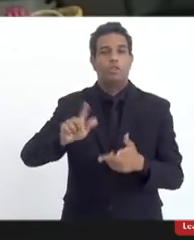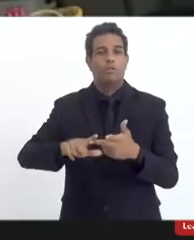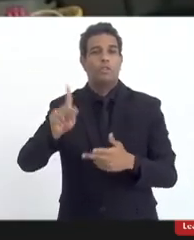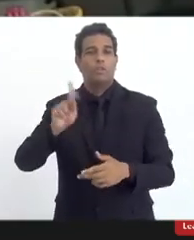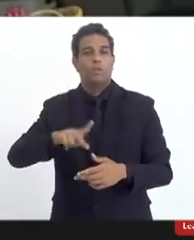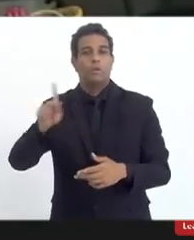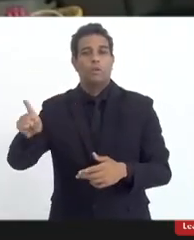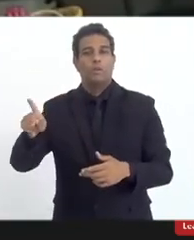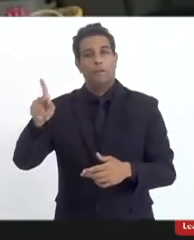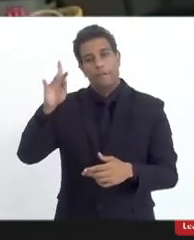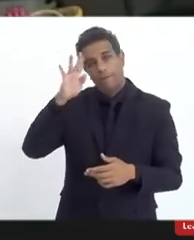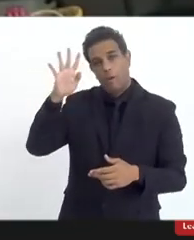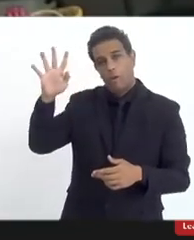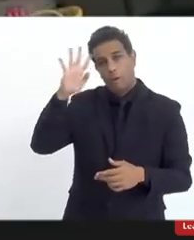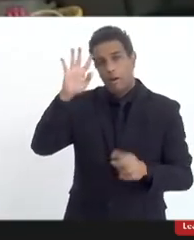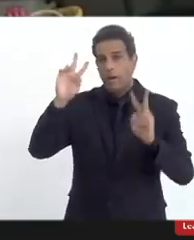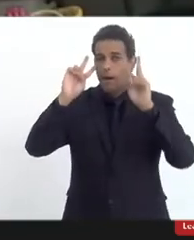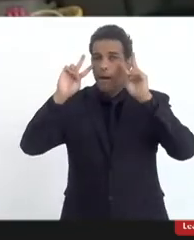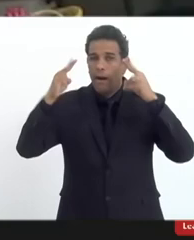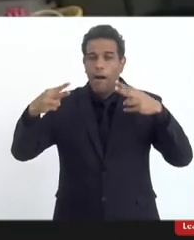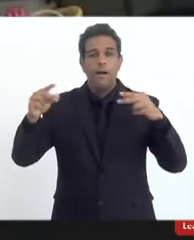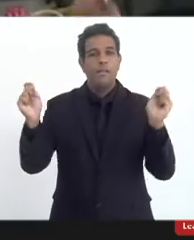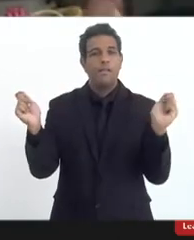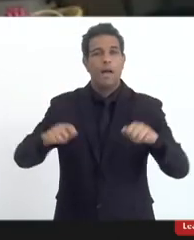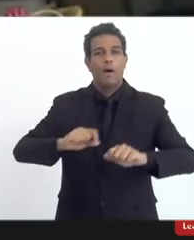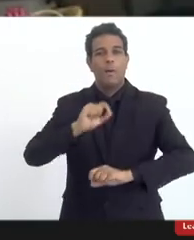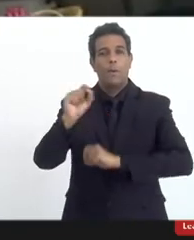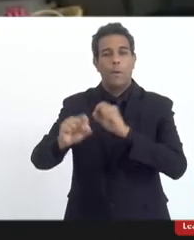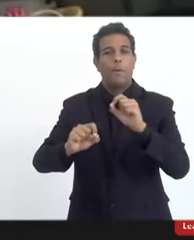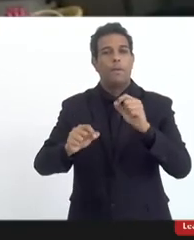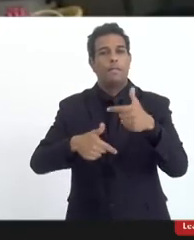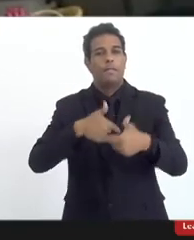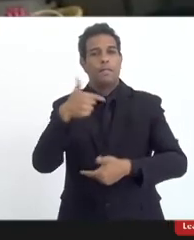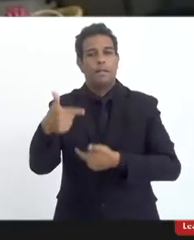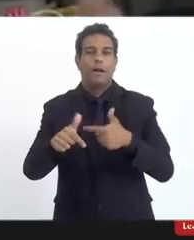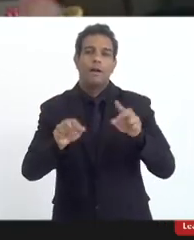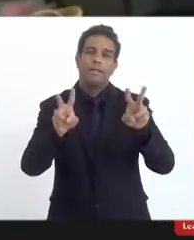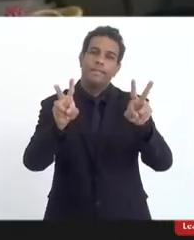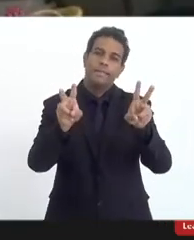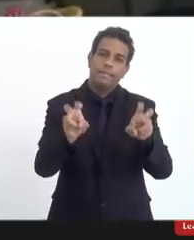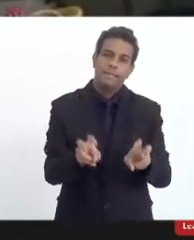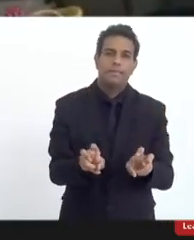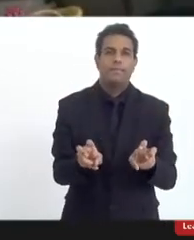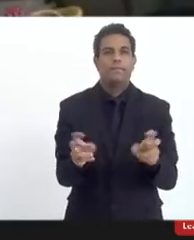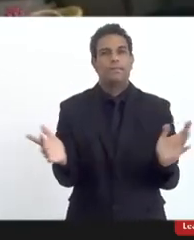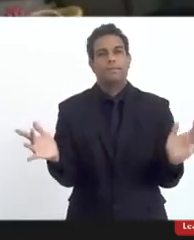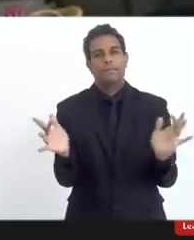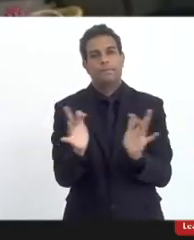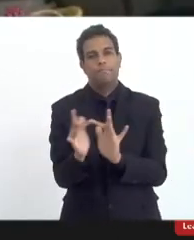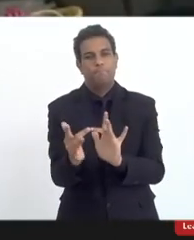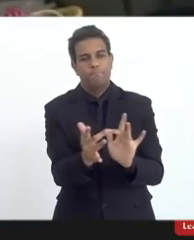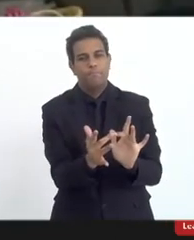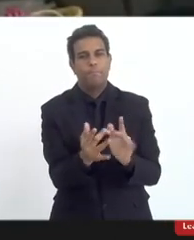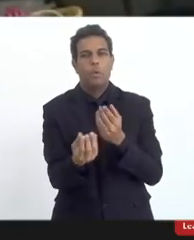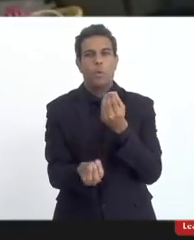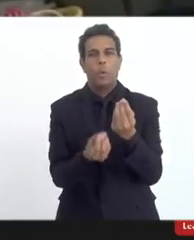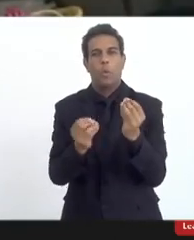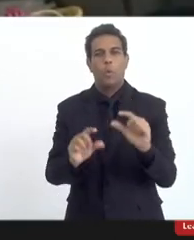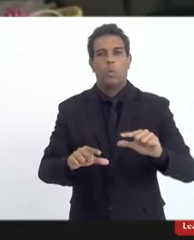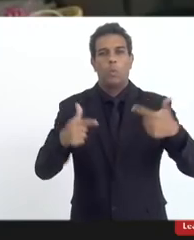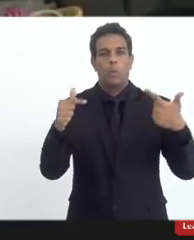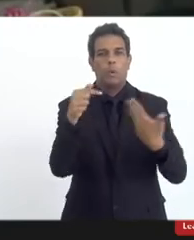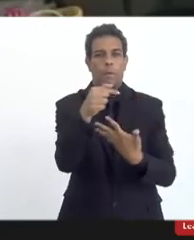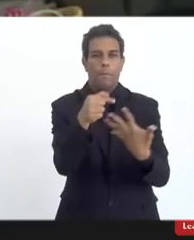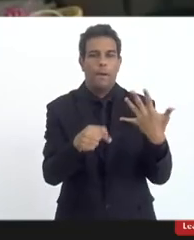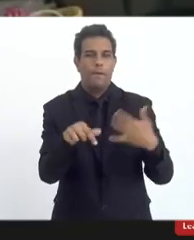professores de filosofia eles conseguem trabalhar essa temática ligando com a sua